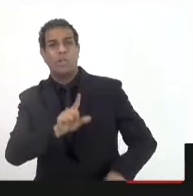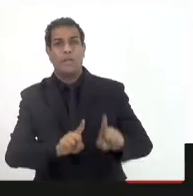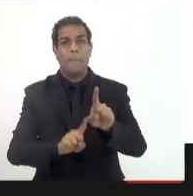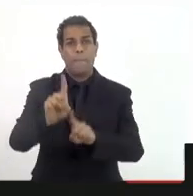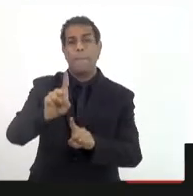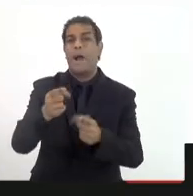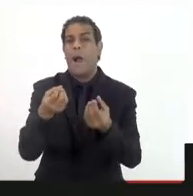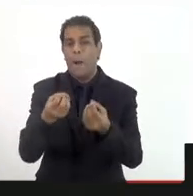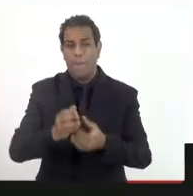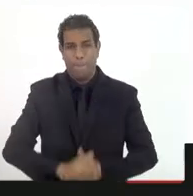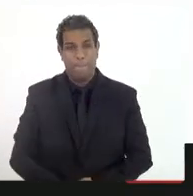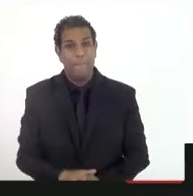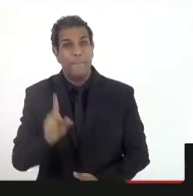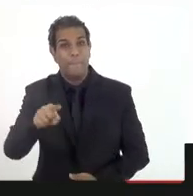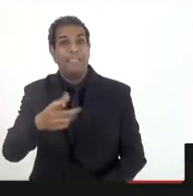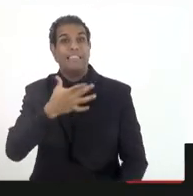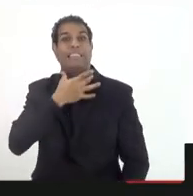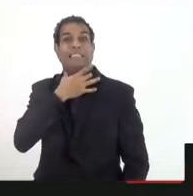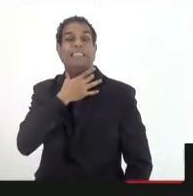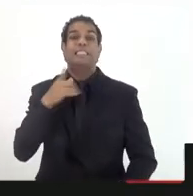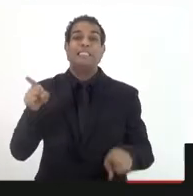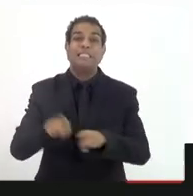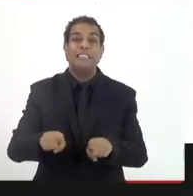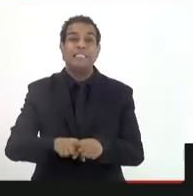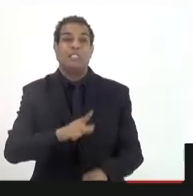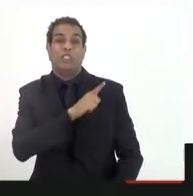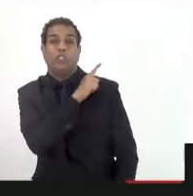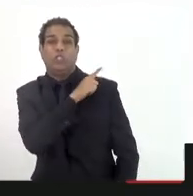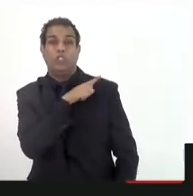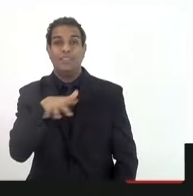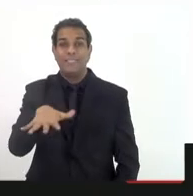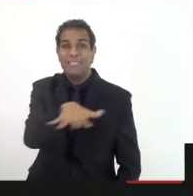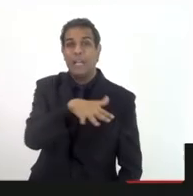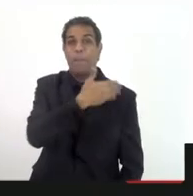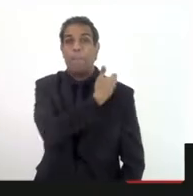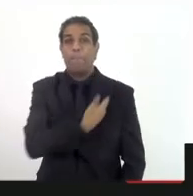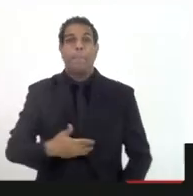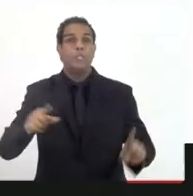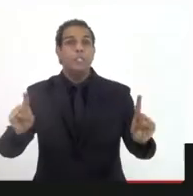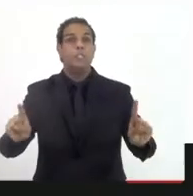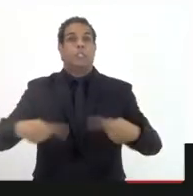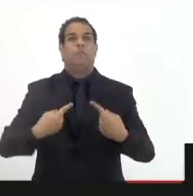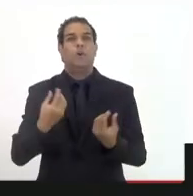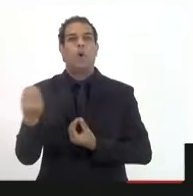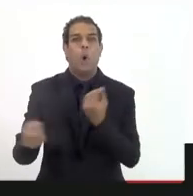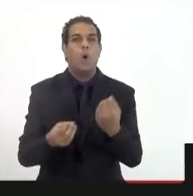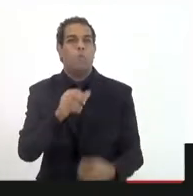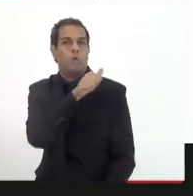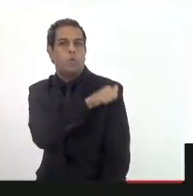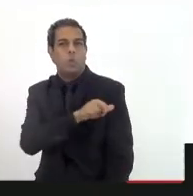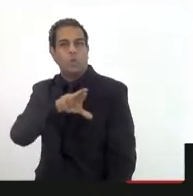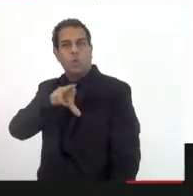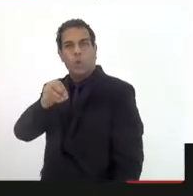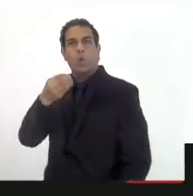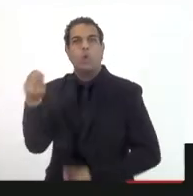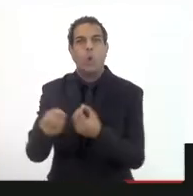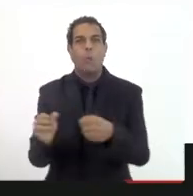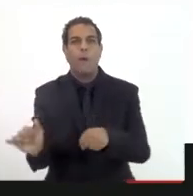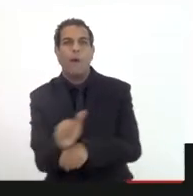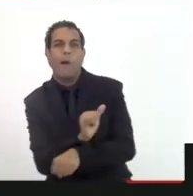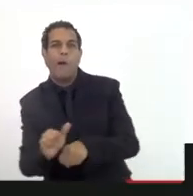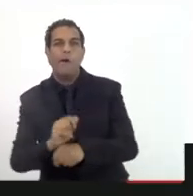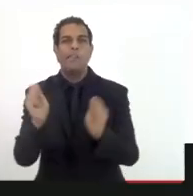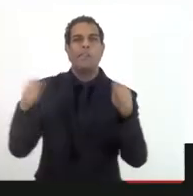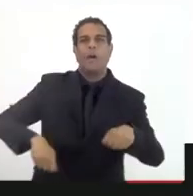primeiros. Então, é uma crise também de gestão do setor público, é um desafio muito grande do estado do Rio de Janeiro, e tem que ver quais são os starts